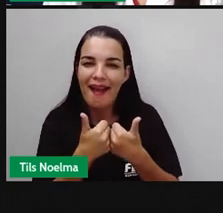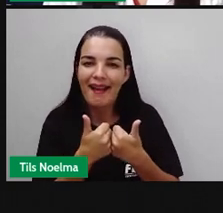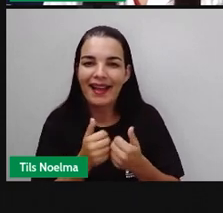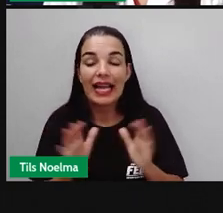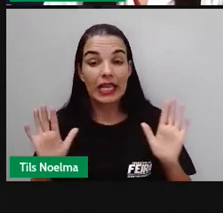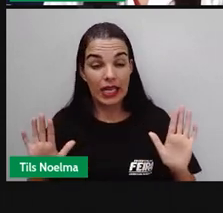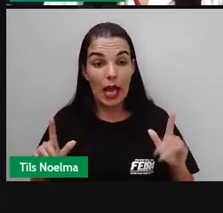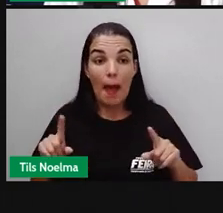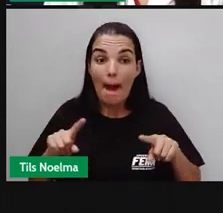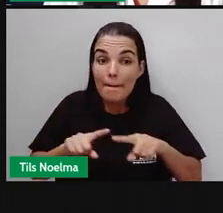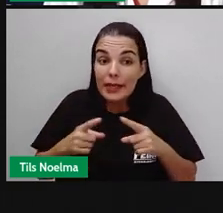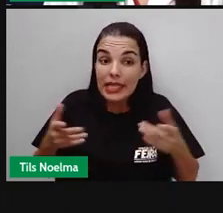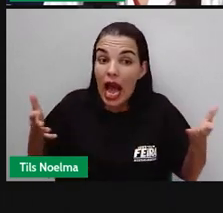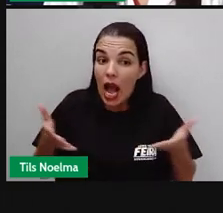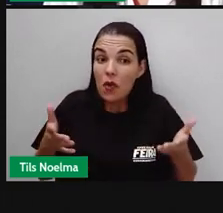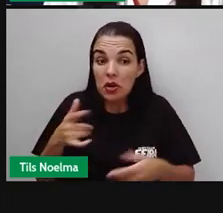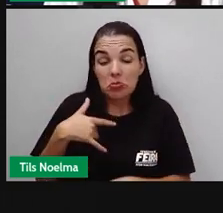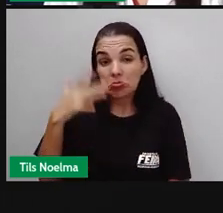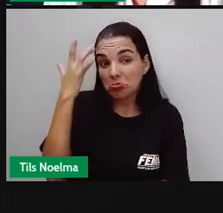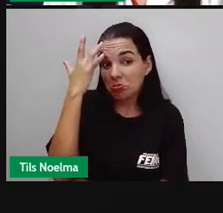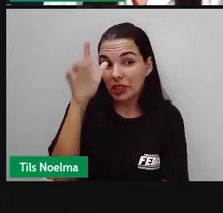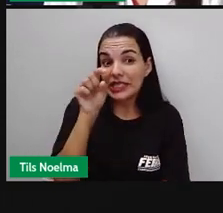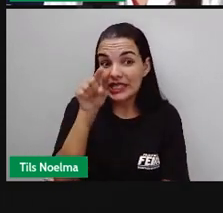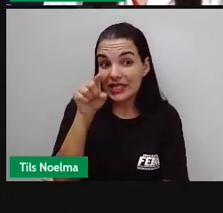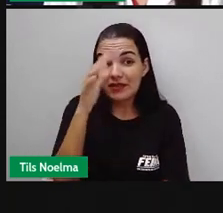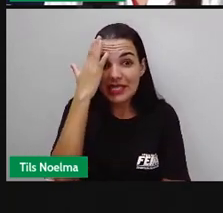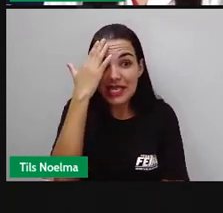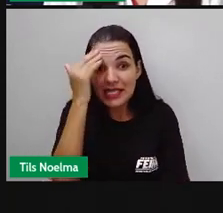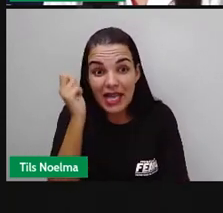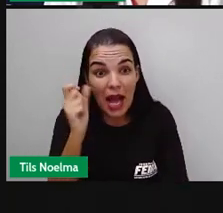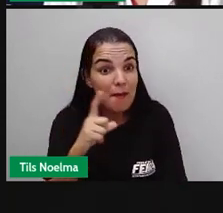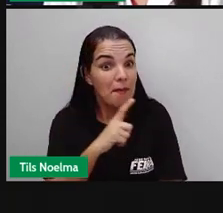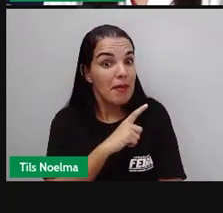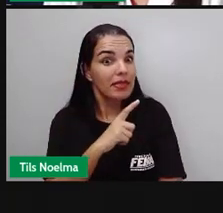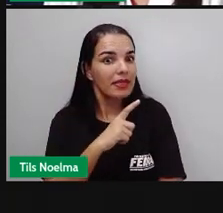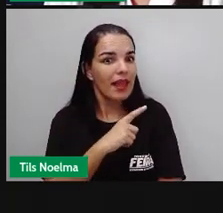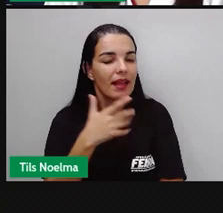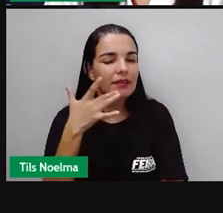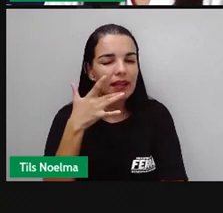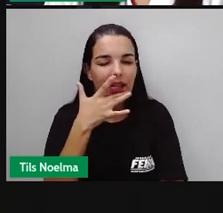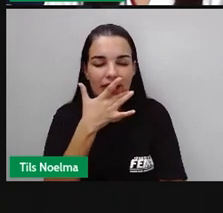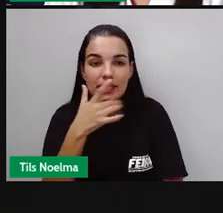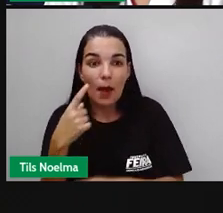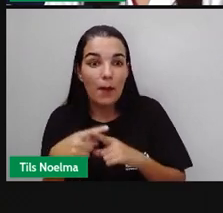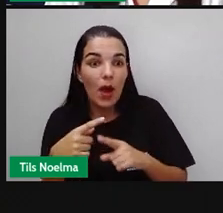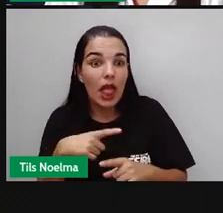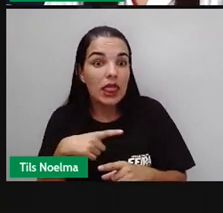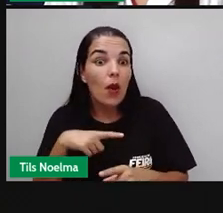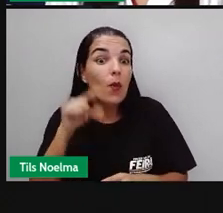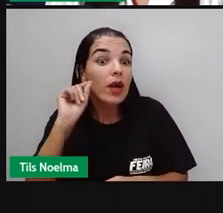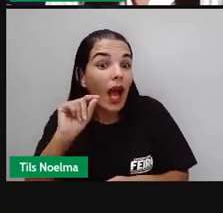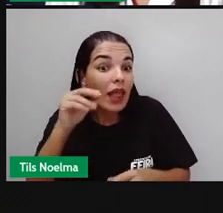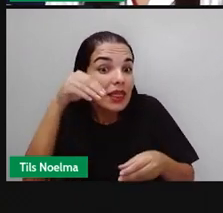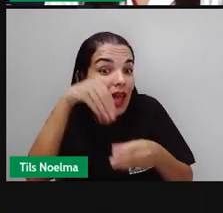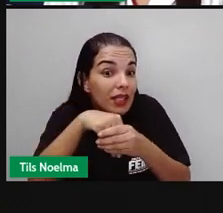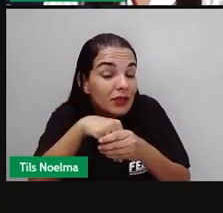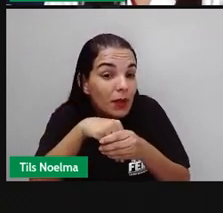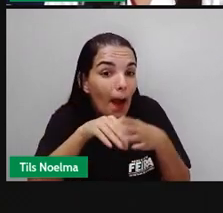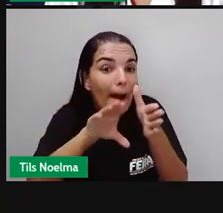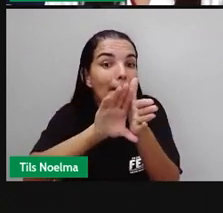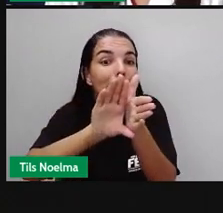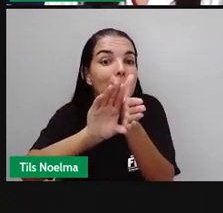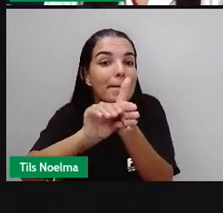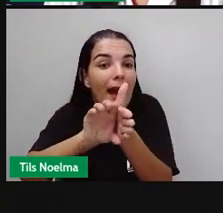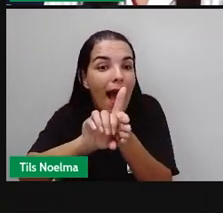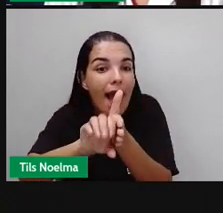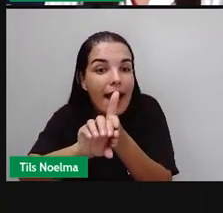Agora, não sei se você sabe que todas essas delícias existem por conta das bactérias. Vocês sabiam disso? Que esses